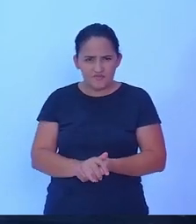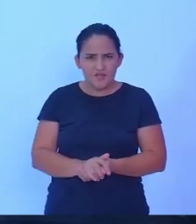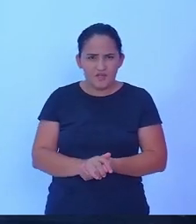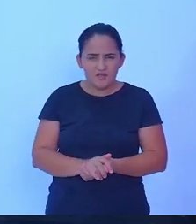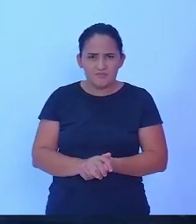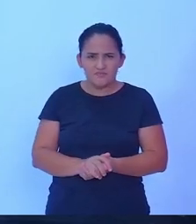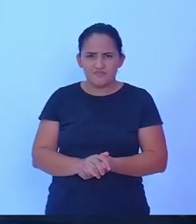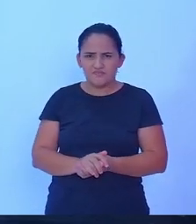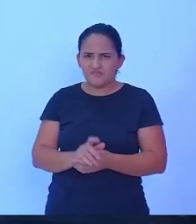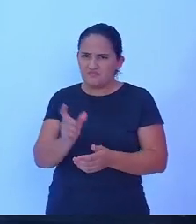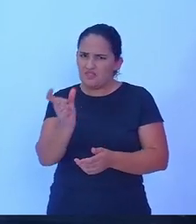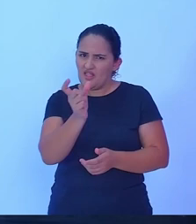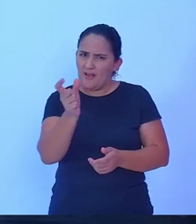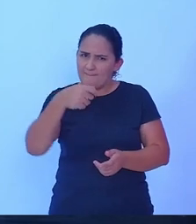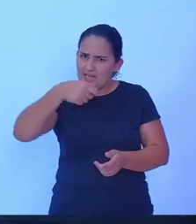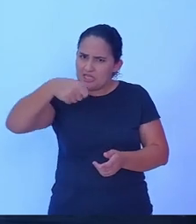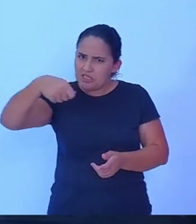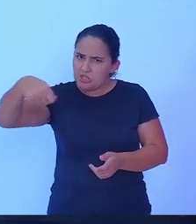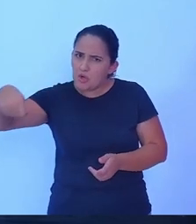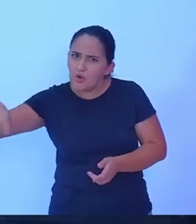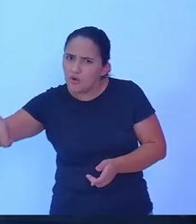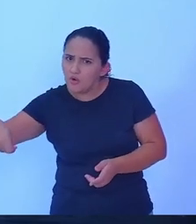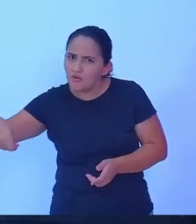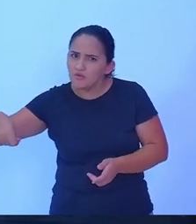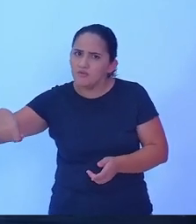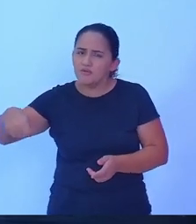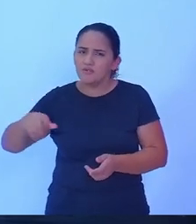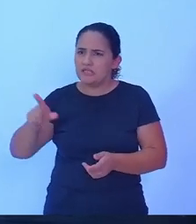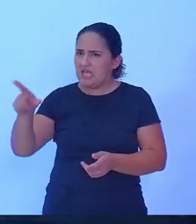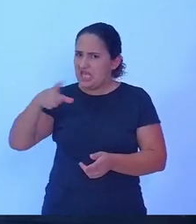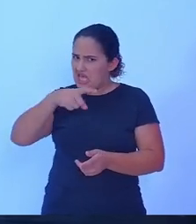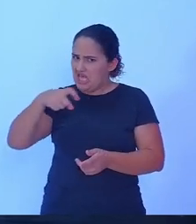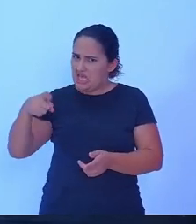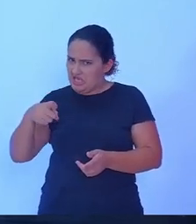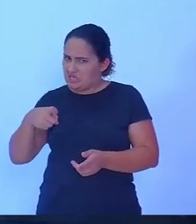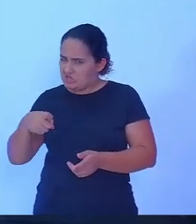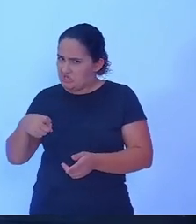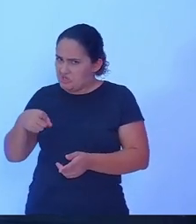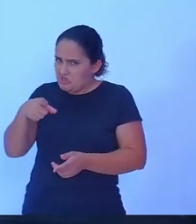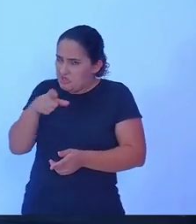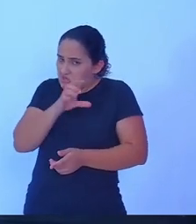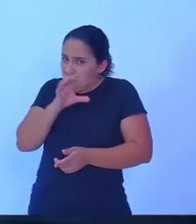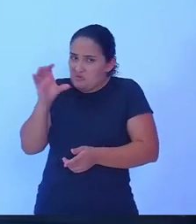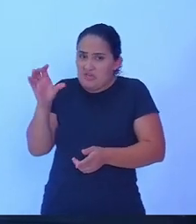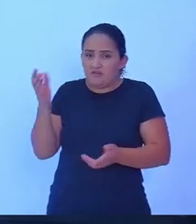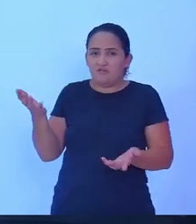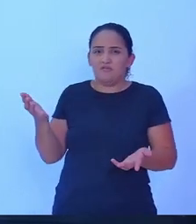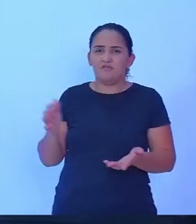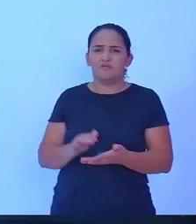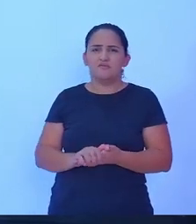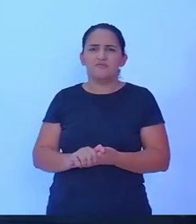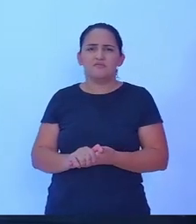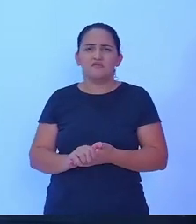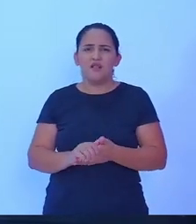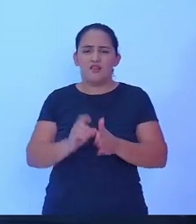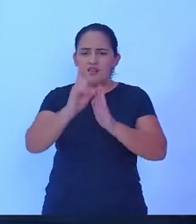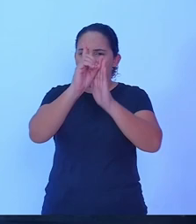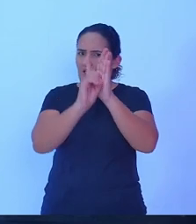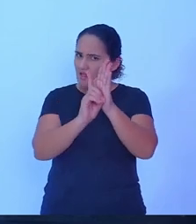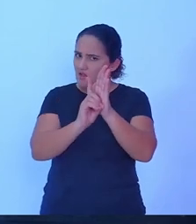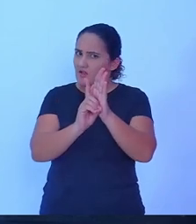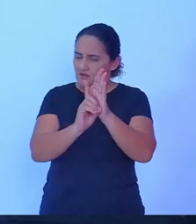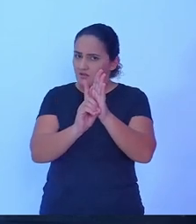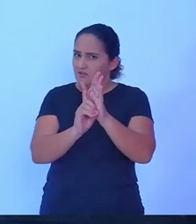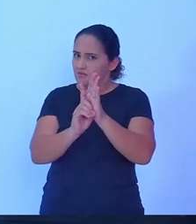por algum tempo a sua ex-cunhada e que declarou na sua declaração que no diploma no